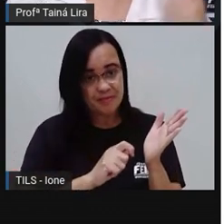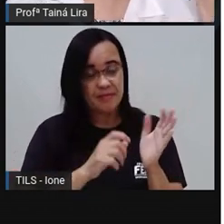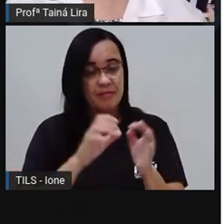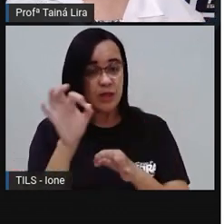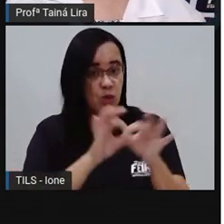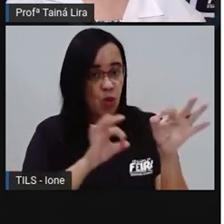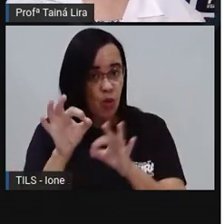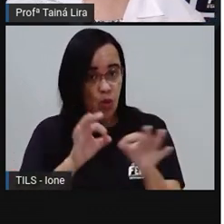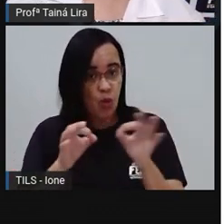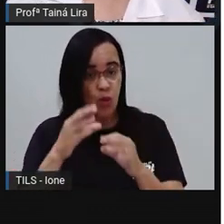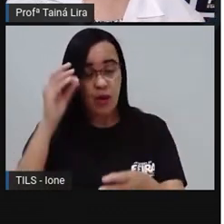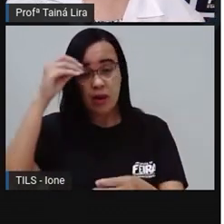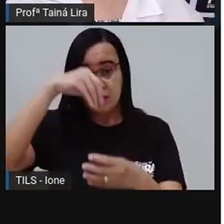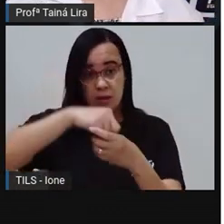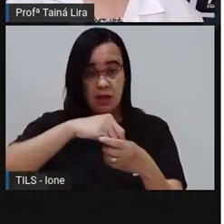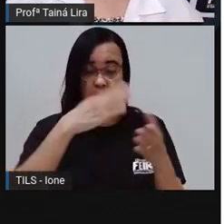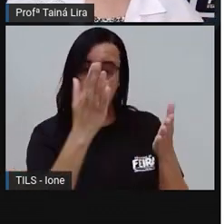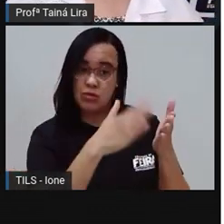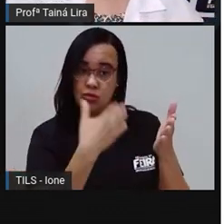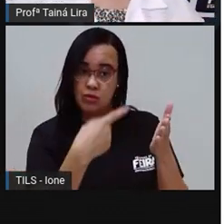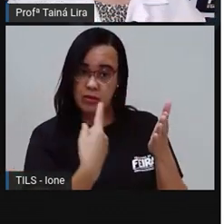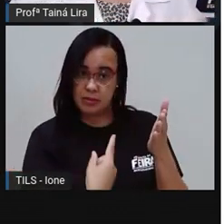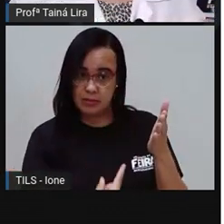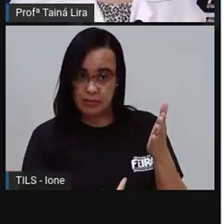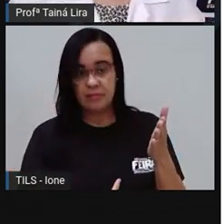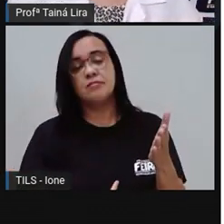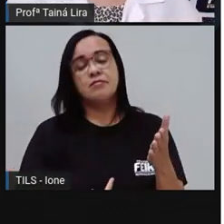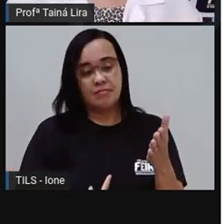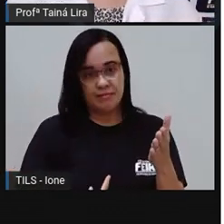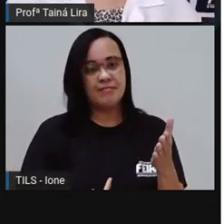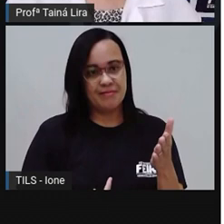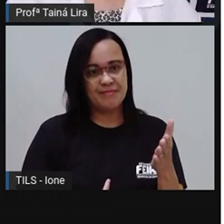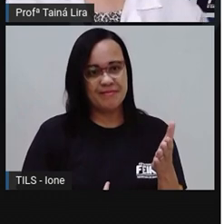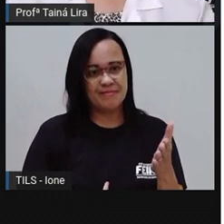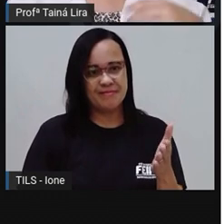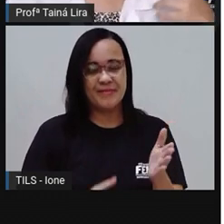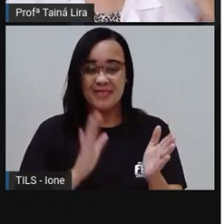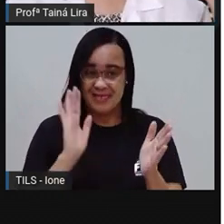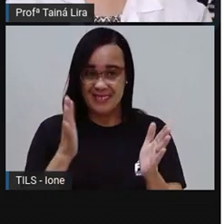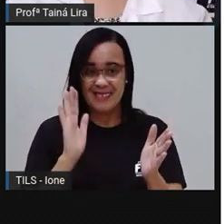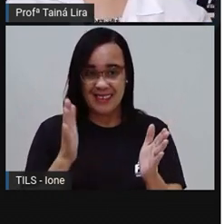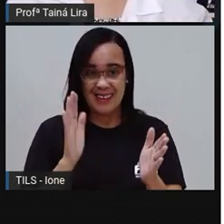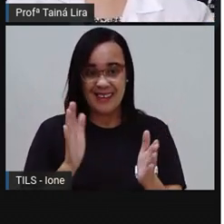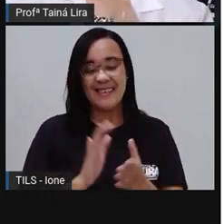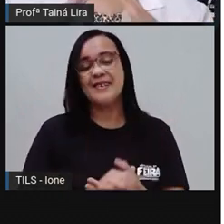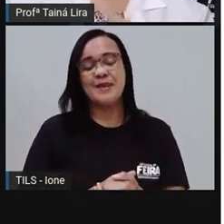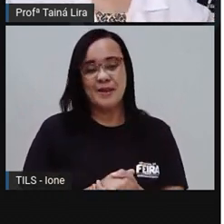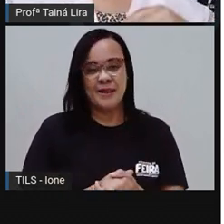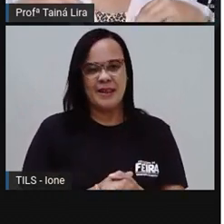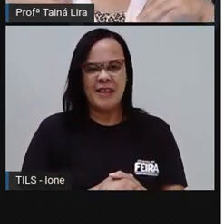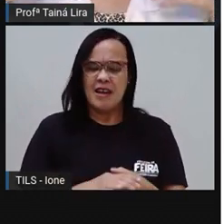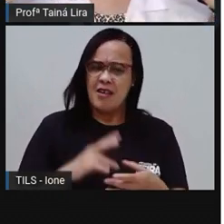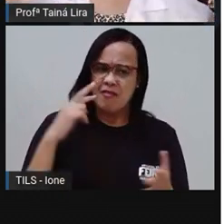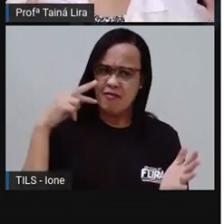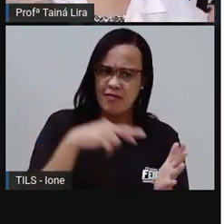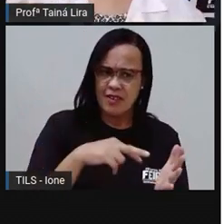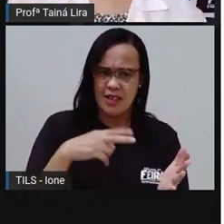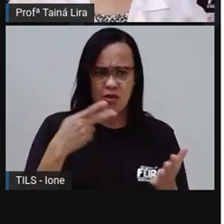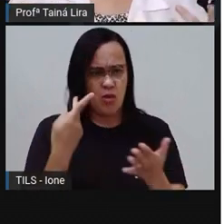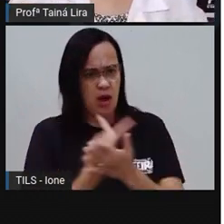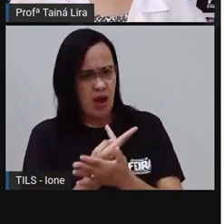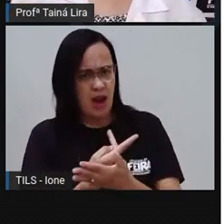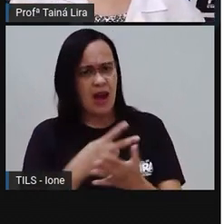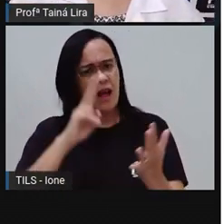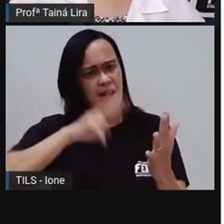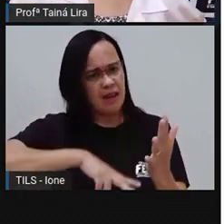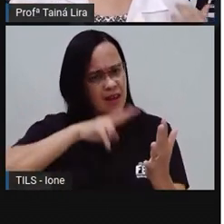Organizado no caderno de vocês Né? Eu acredito que já passaram pela fase aí de correção Já leio duas, três vezes